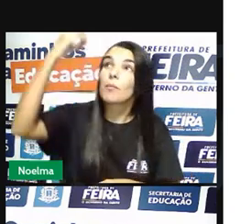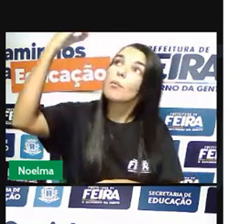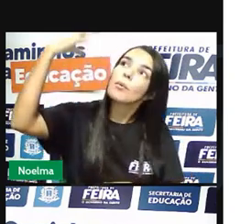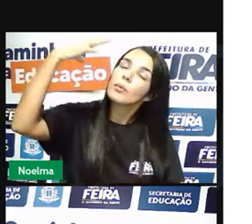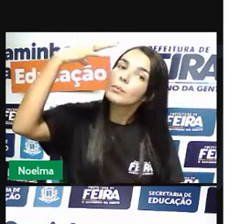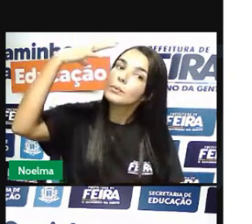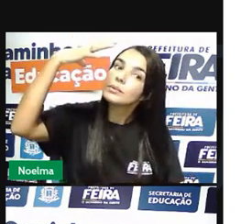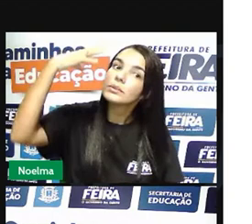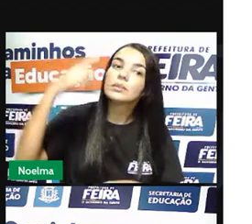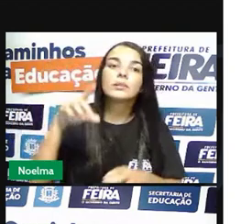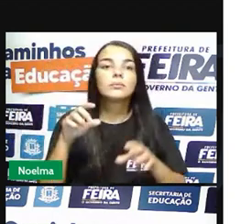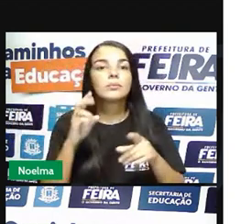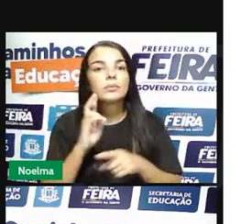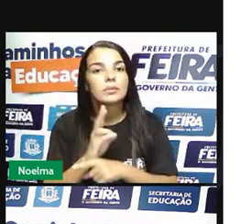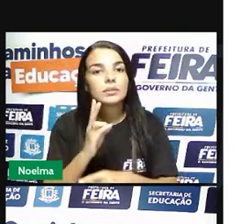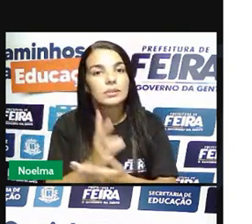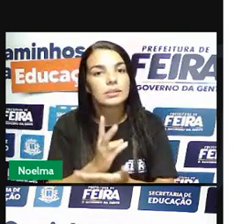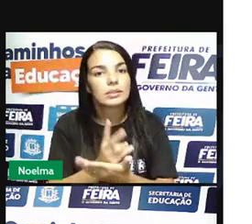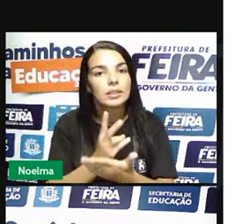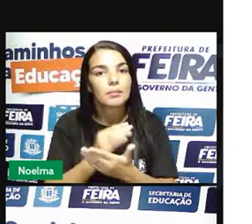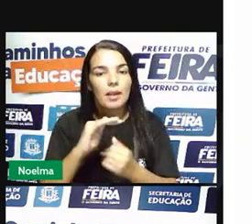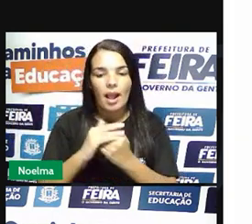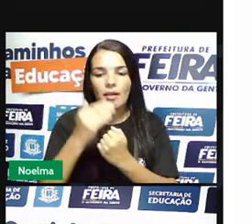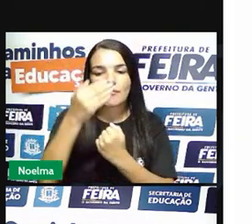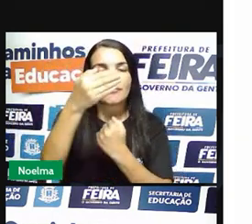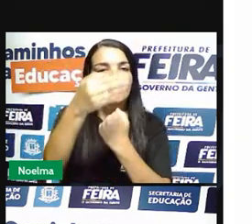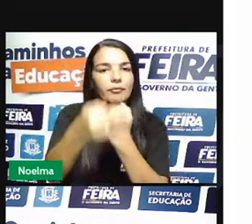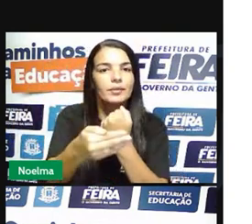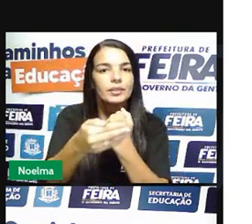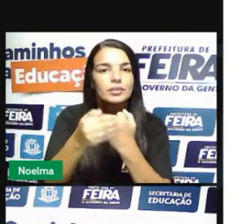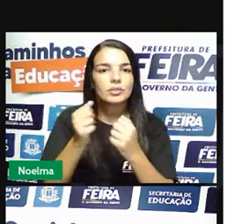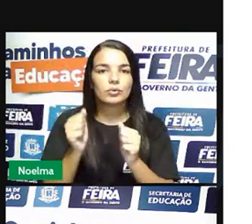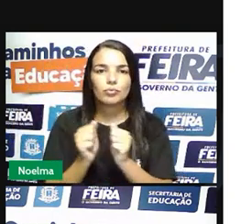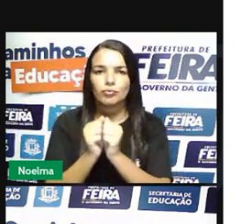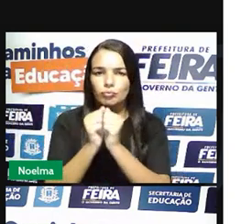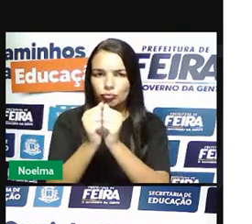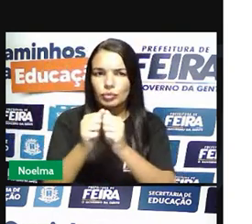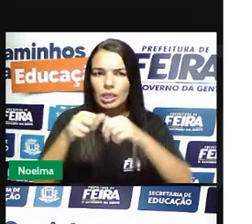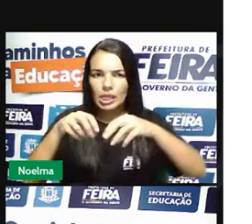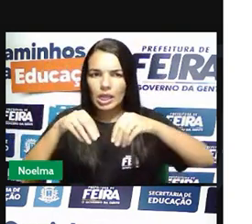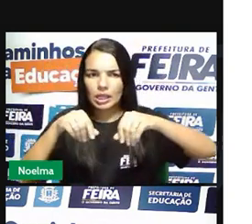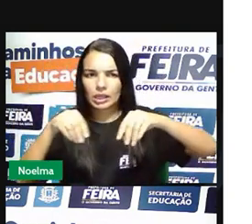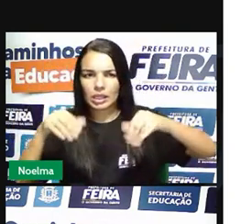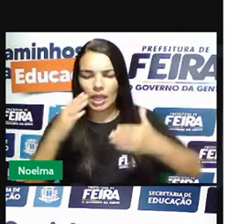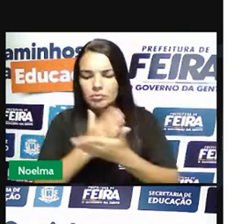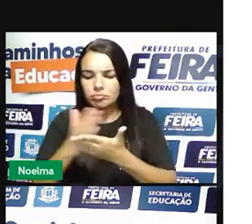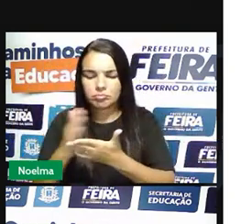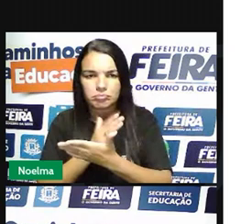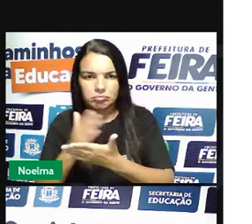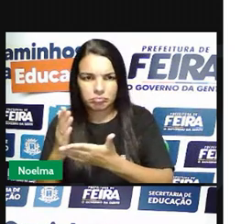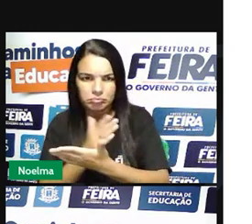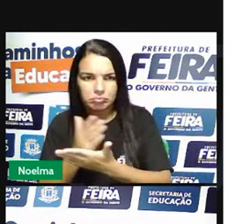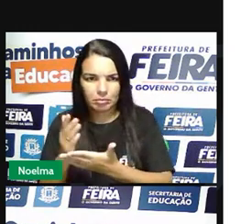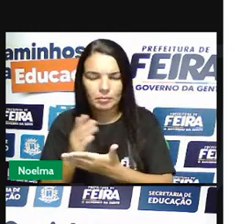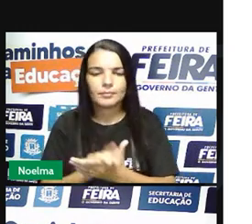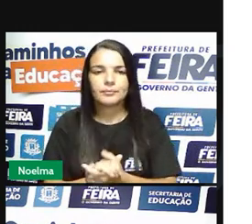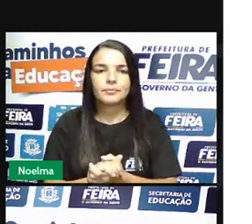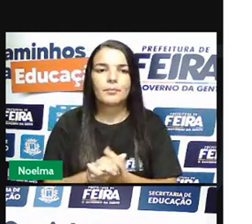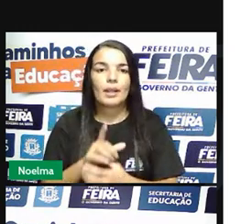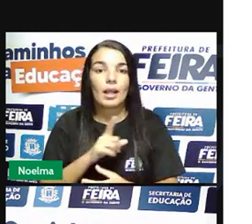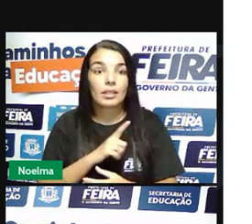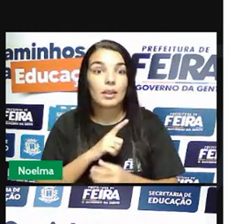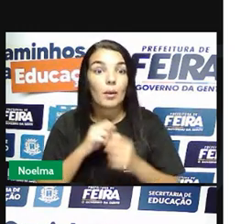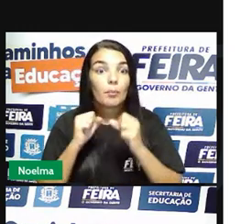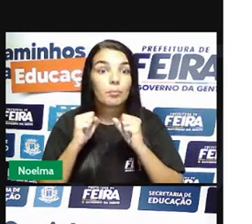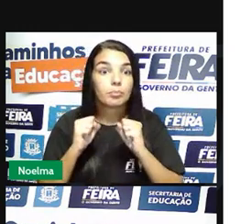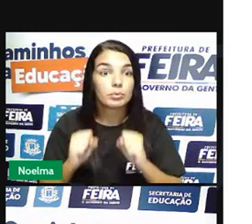pessoas que estavam à frente dessas jazidas, das terras que eram divididas entre eles, eles